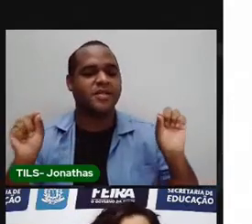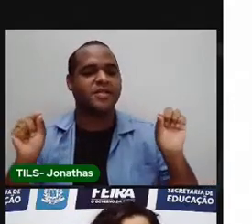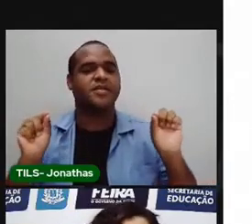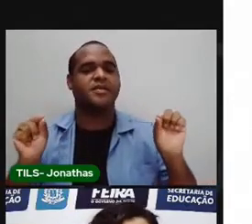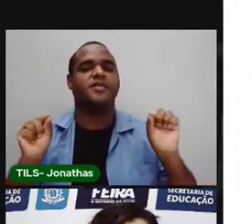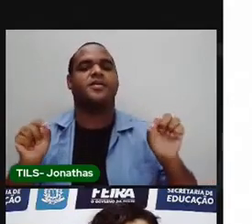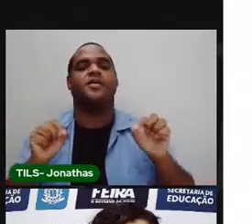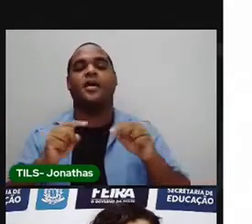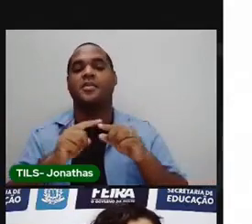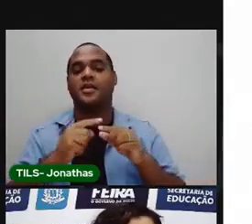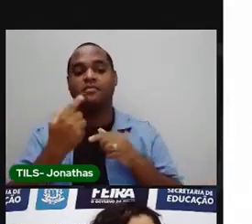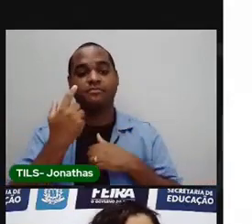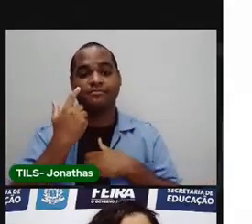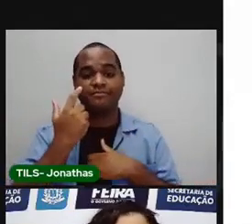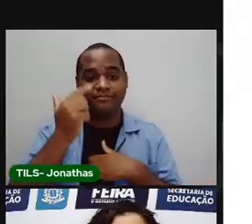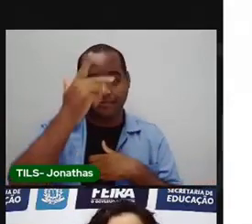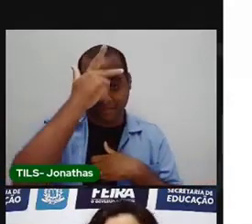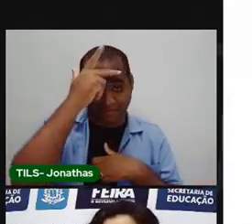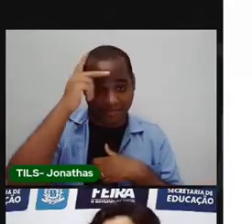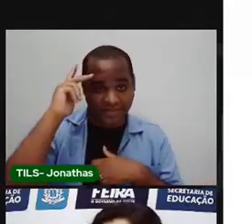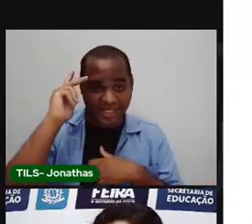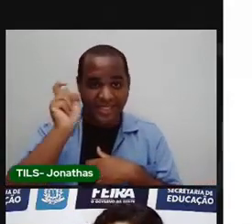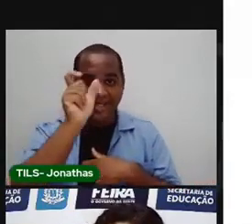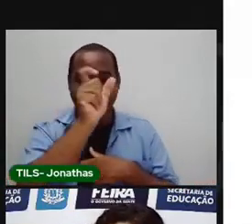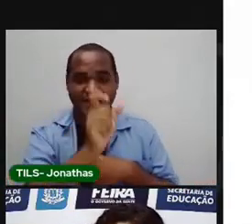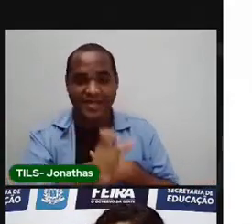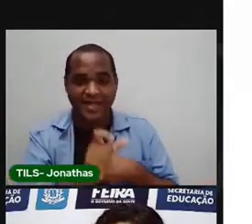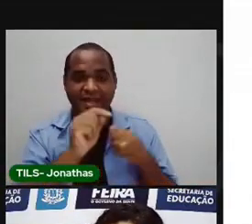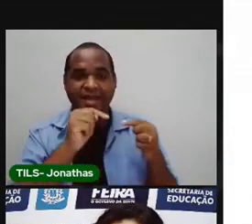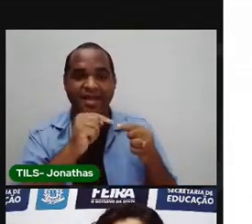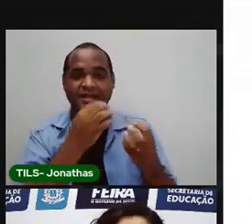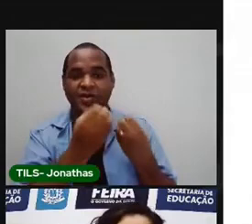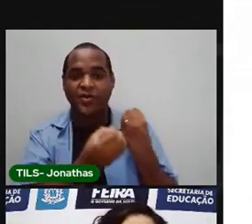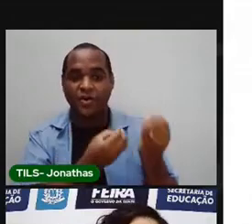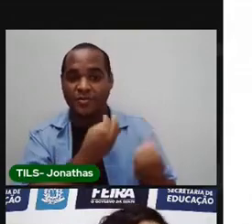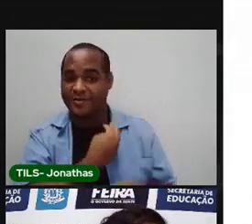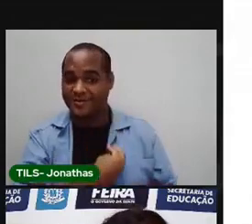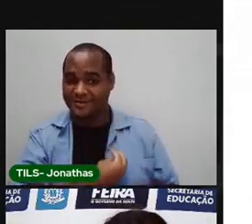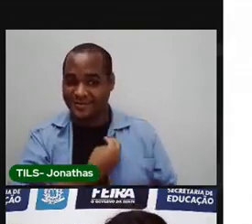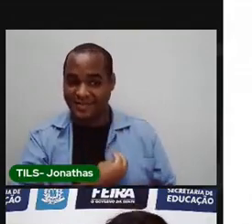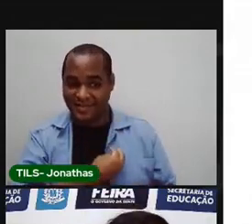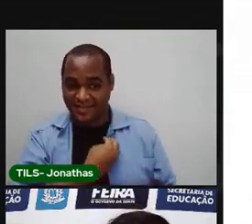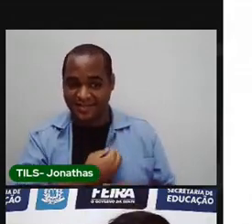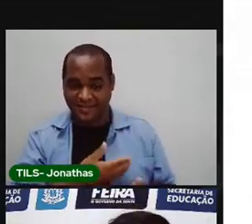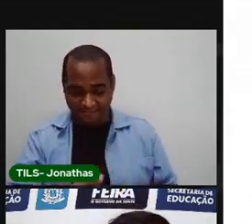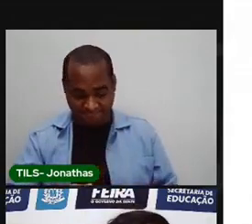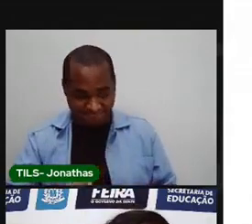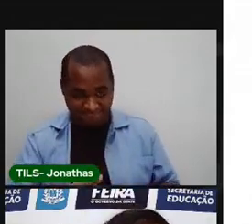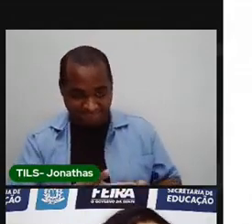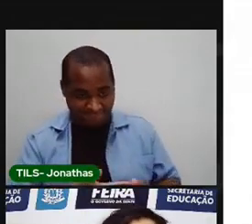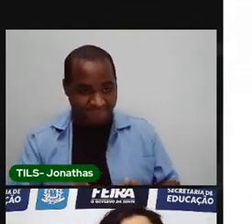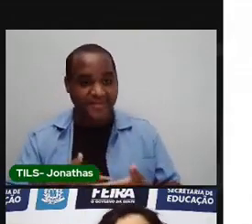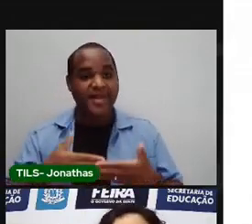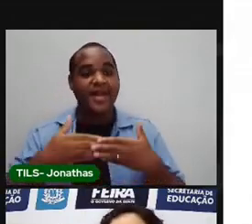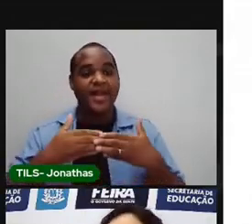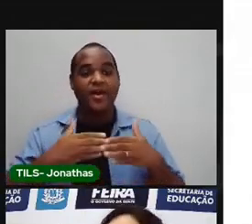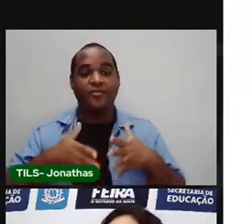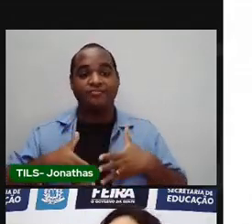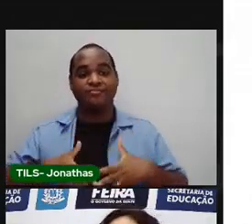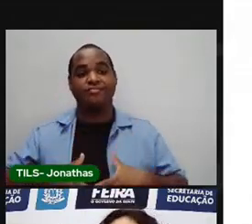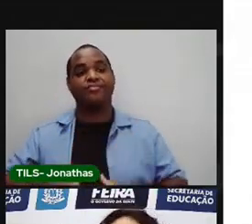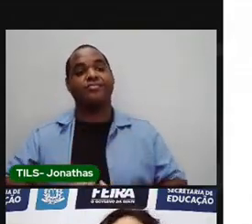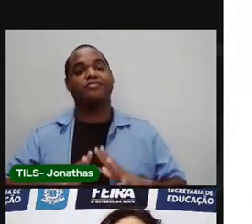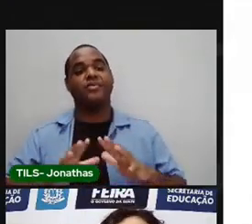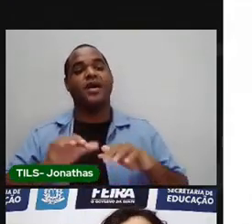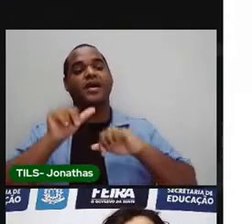Ela registra tudo o que acontece na nossa vida. Na hora que a gente nasce. Até